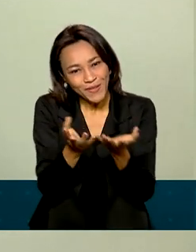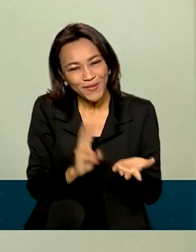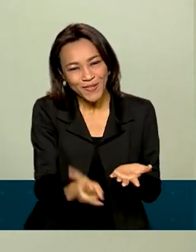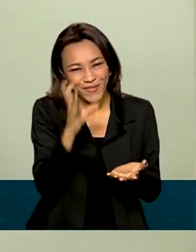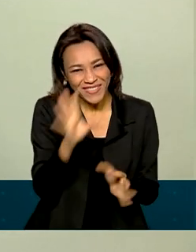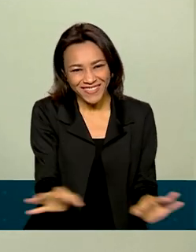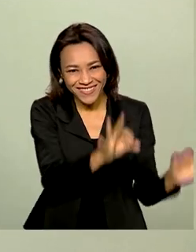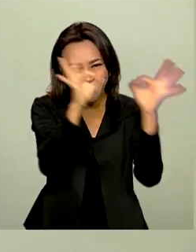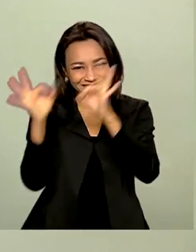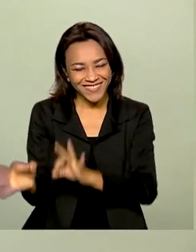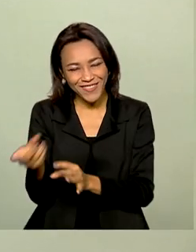Continue conosco e tenha um ótimo dia. Obrigado.